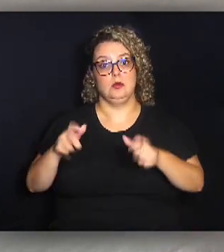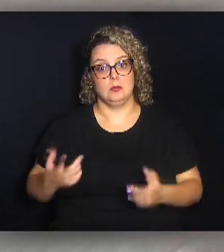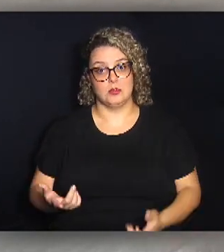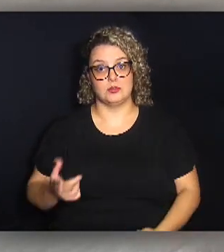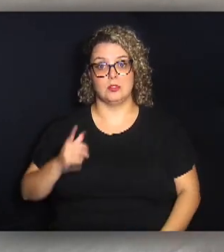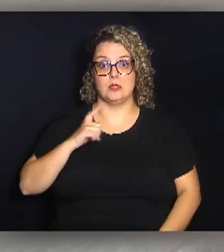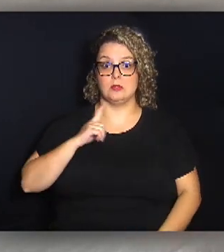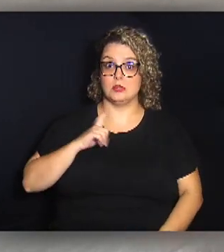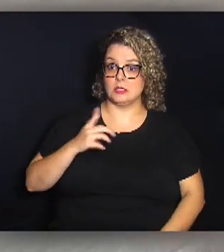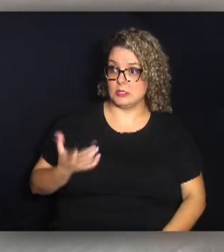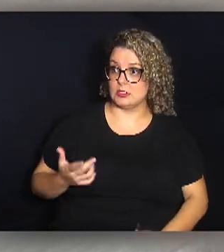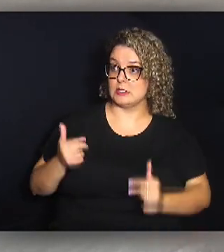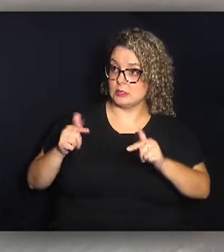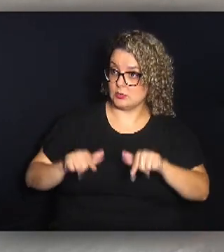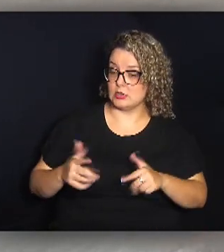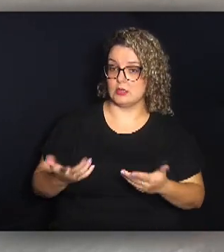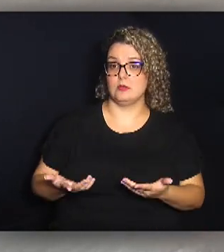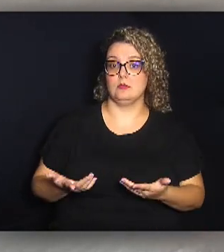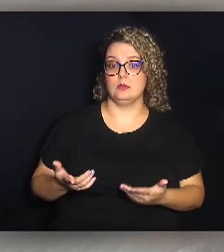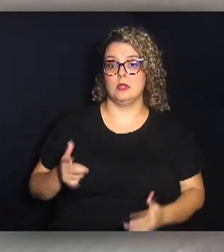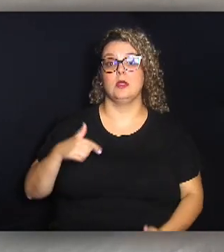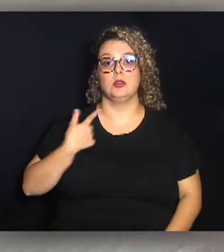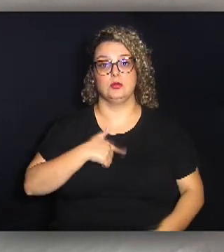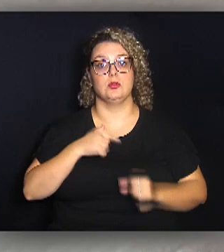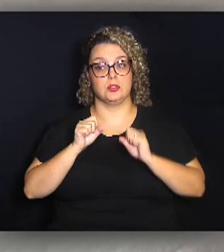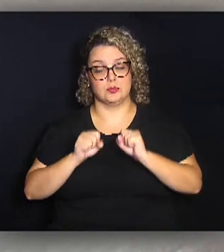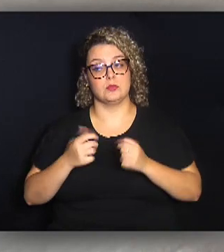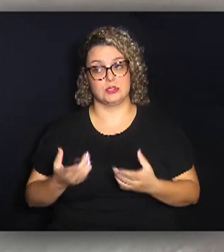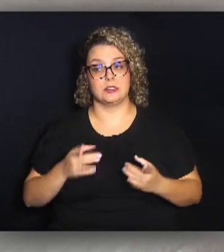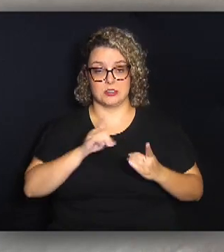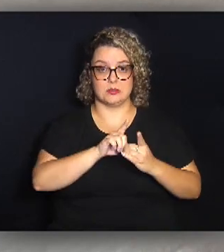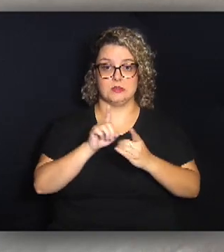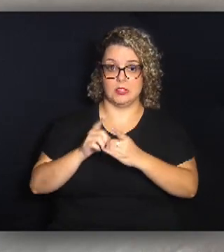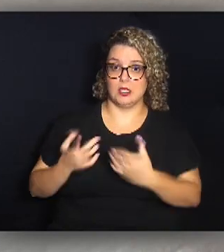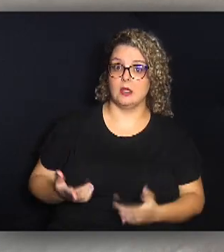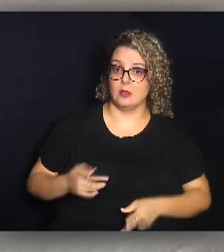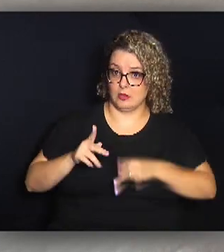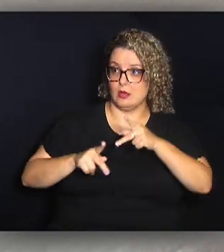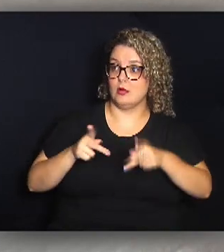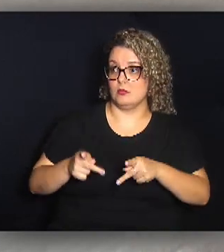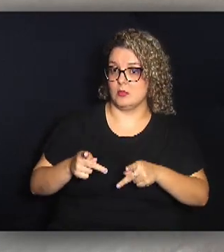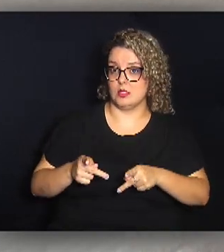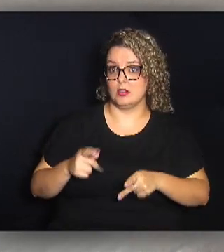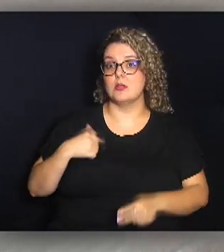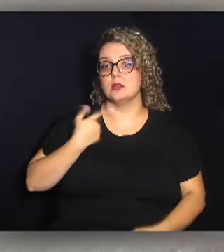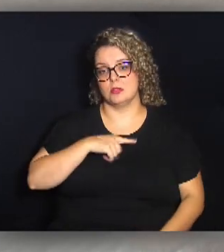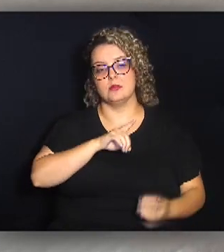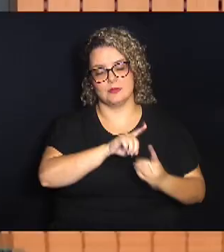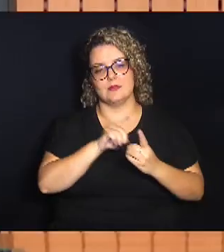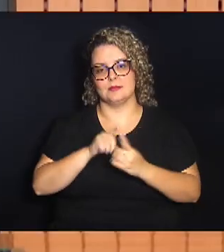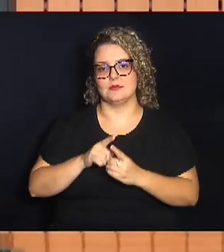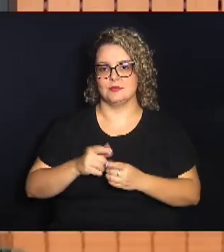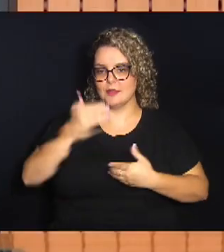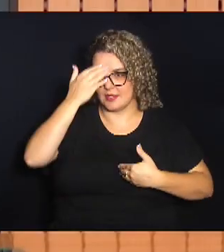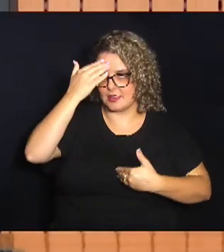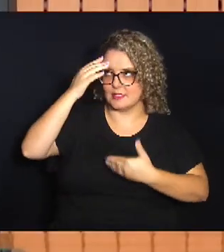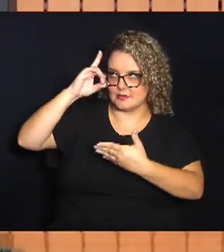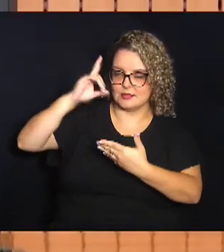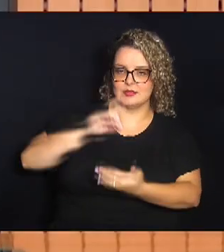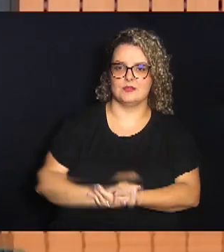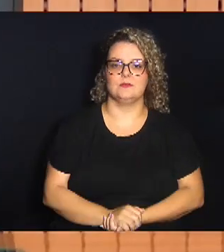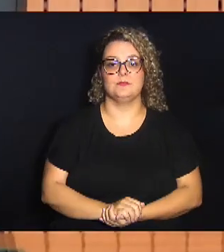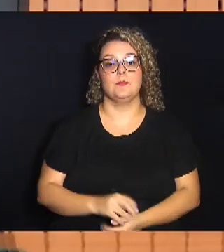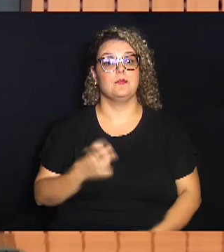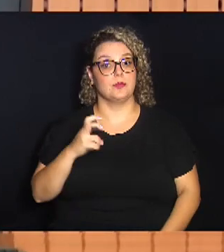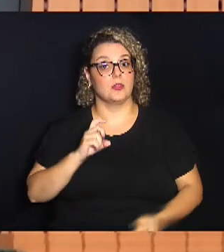naquele local, para que nós pudéssemos atender bem a população e fomos atendidos, com a graça de Deus. A quinta